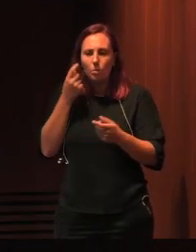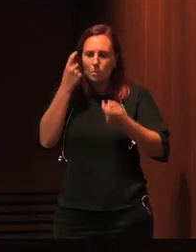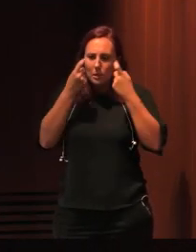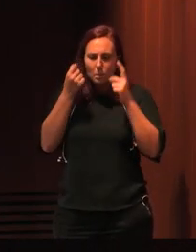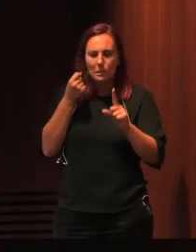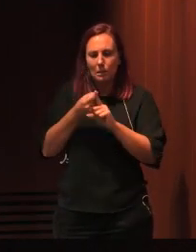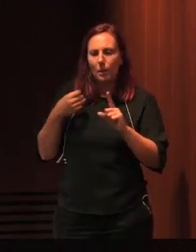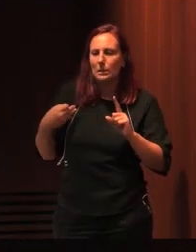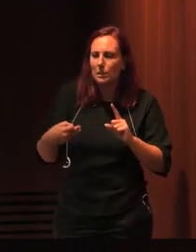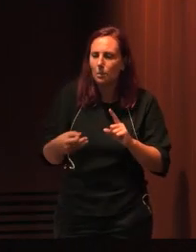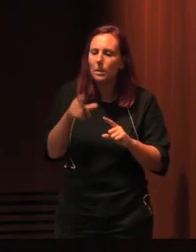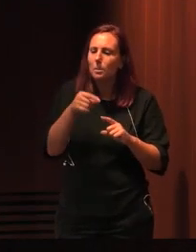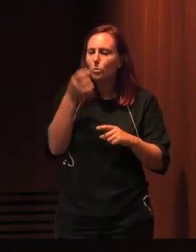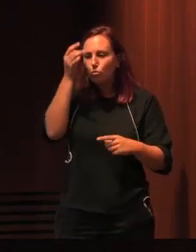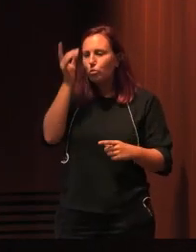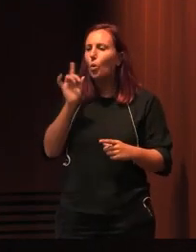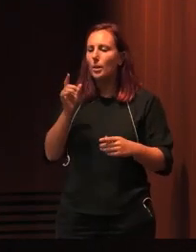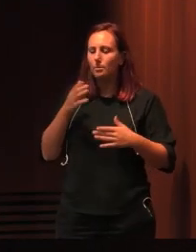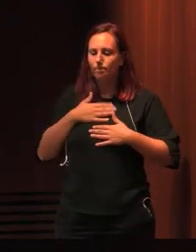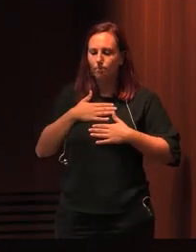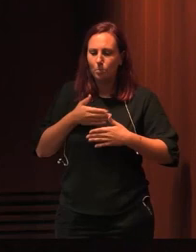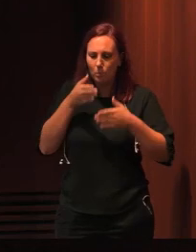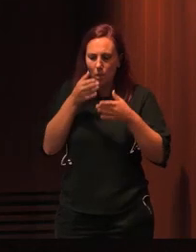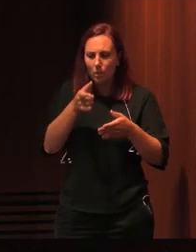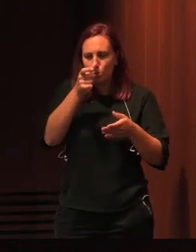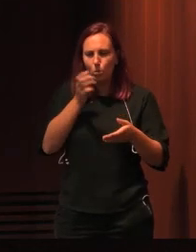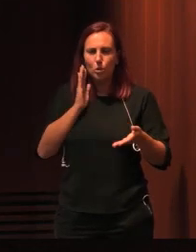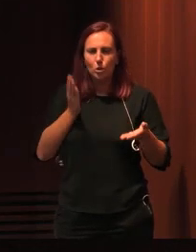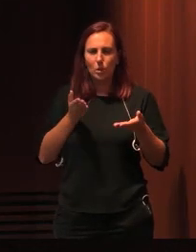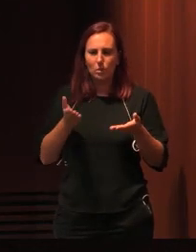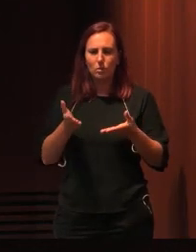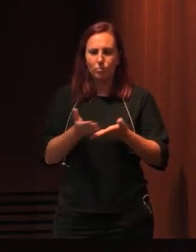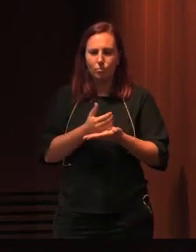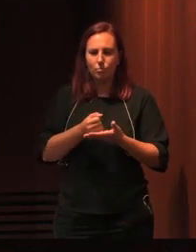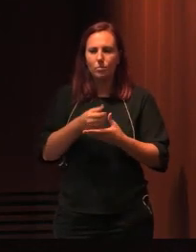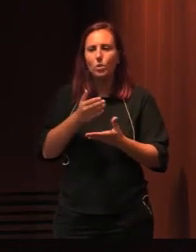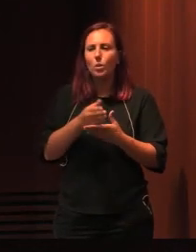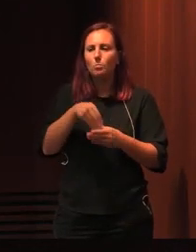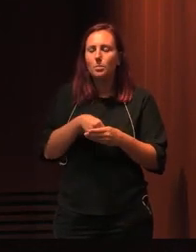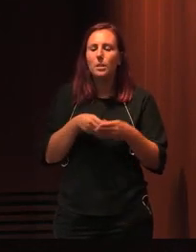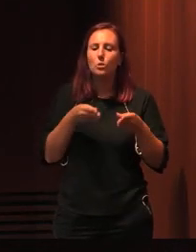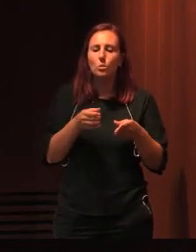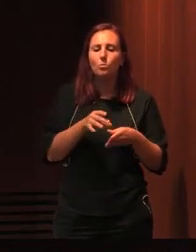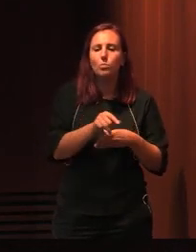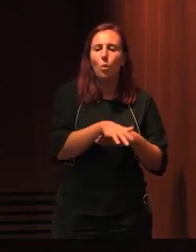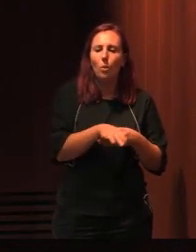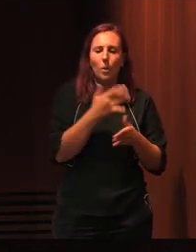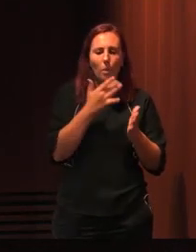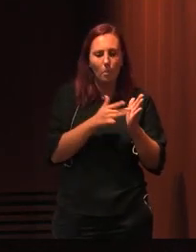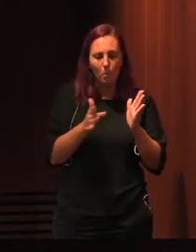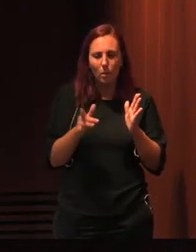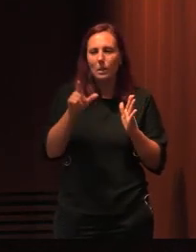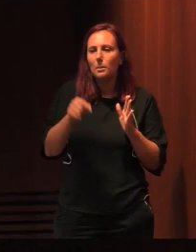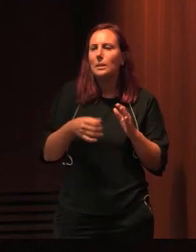Não esquecemos a dedicação dos assistentes operacionais que prestam serviço nas bibliotecas e que, pela grande